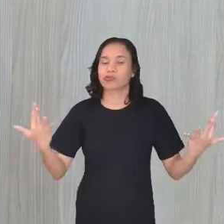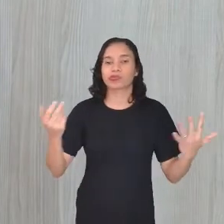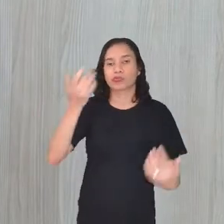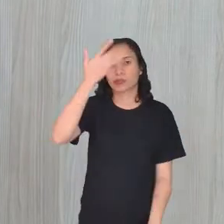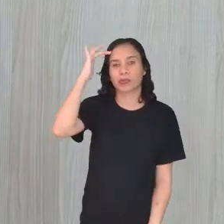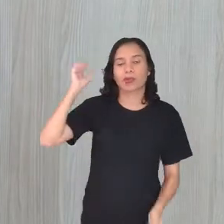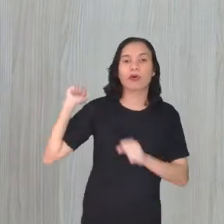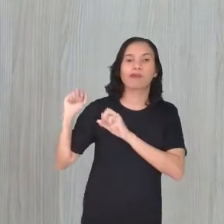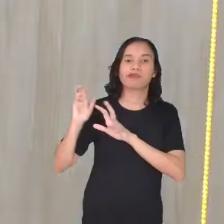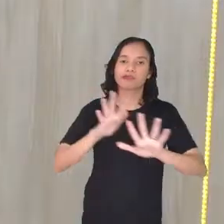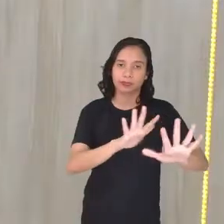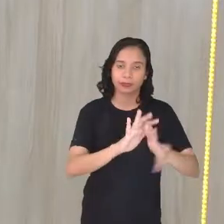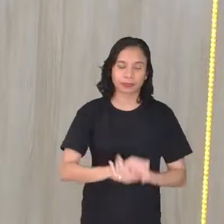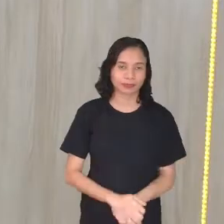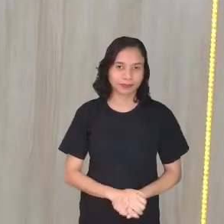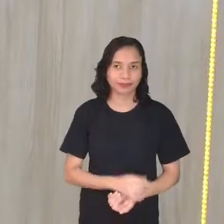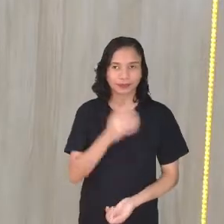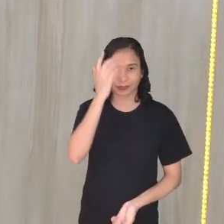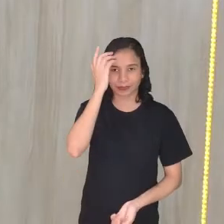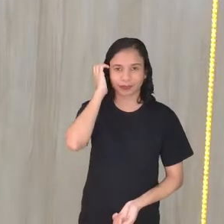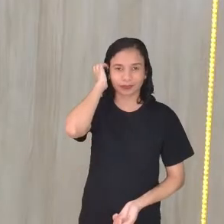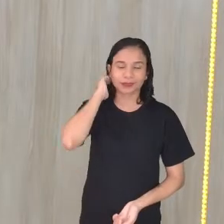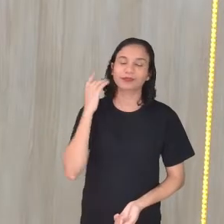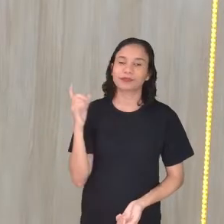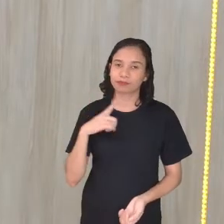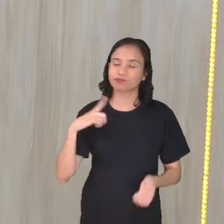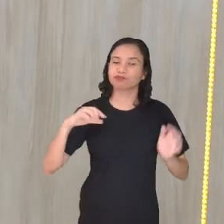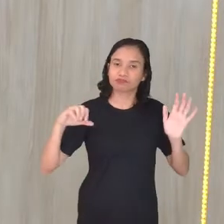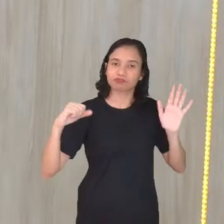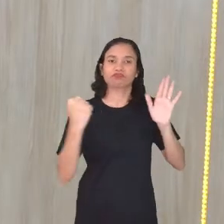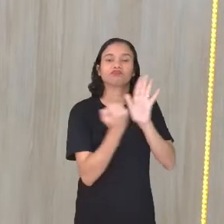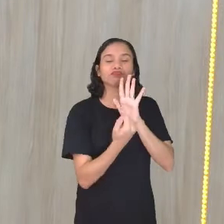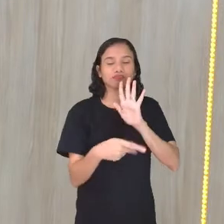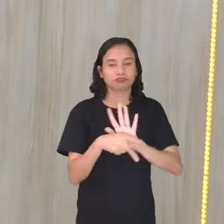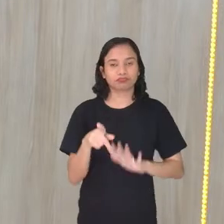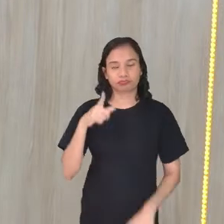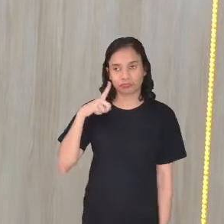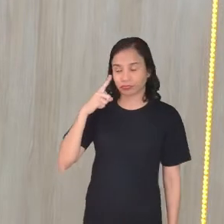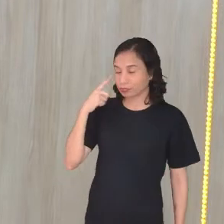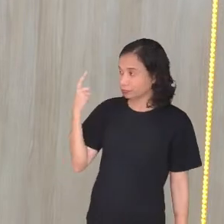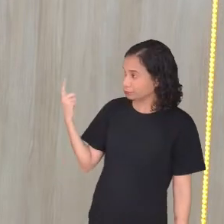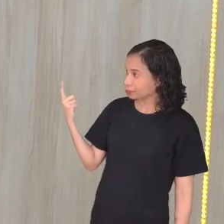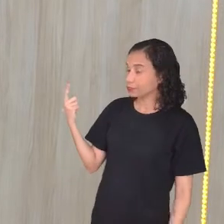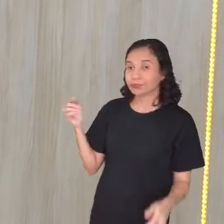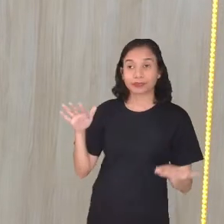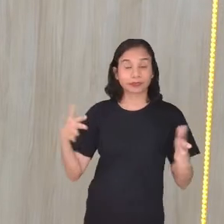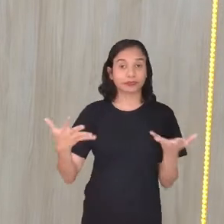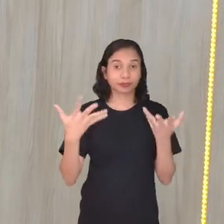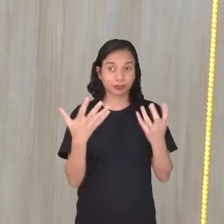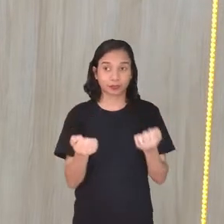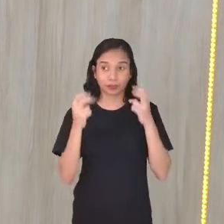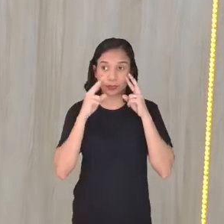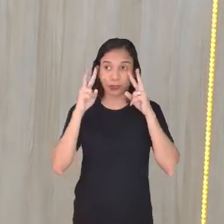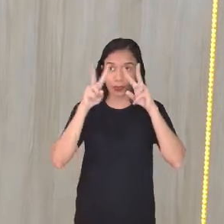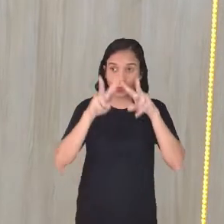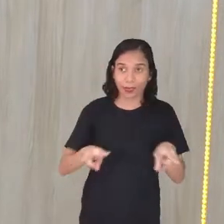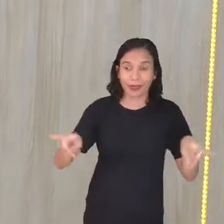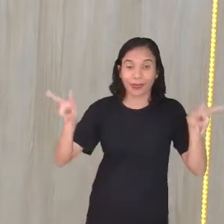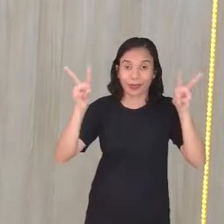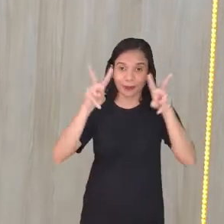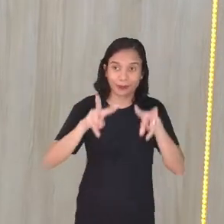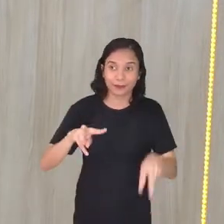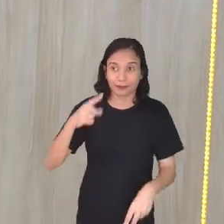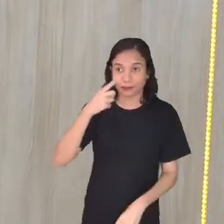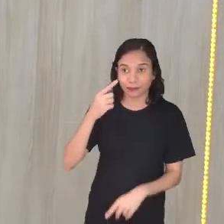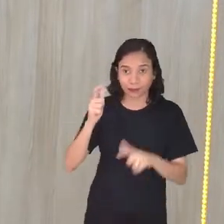antepassados, né? Exatamente. Tem uma simbologia, né? Por trás disso tudo. Então, vamos ver aqui outro